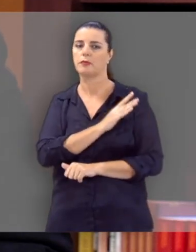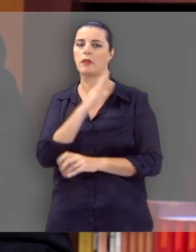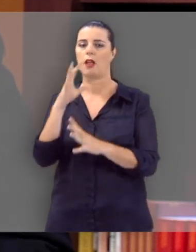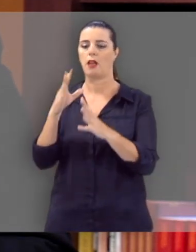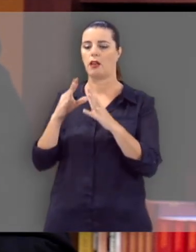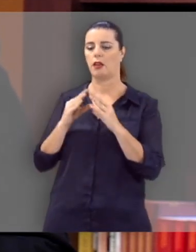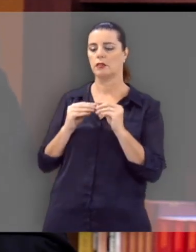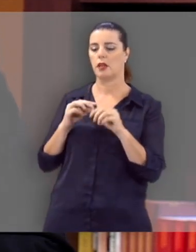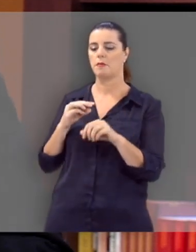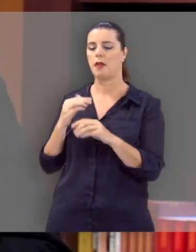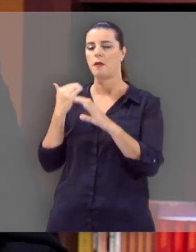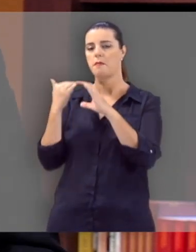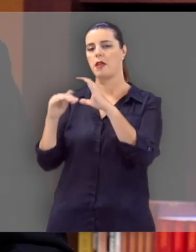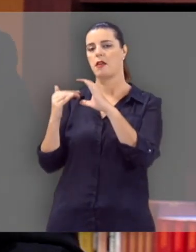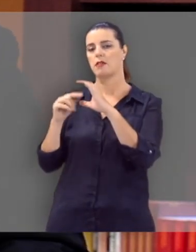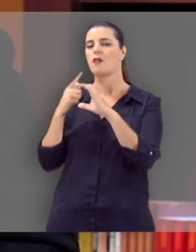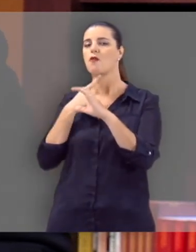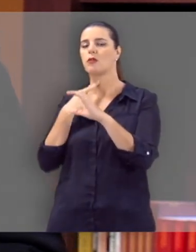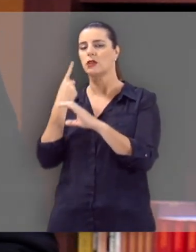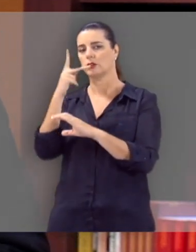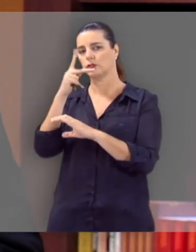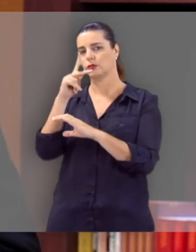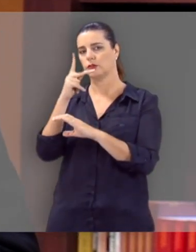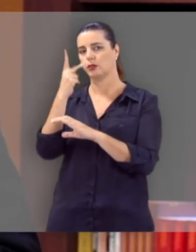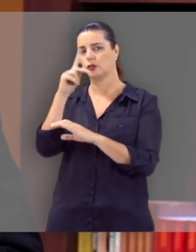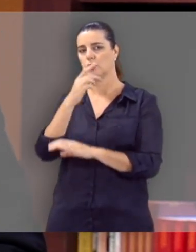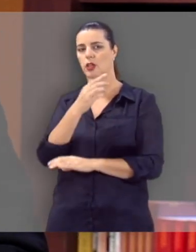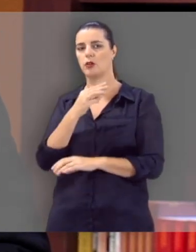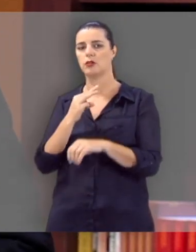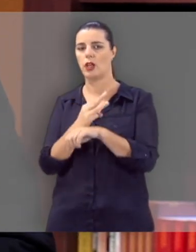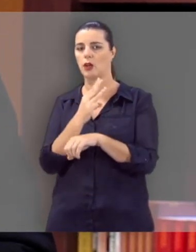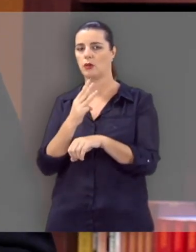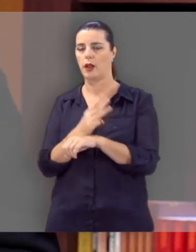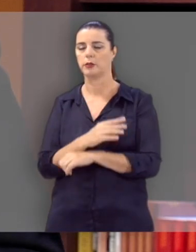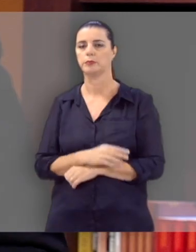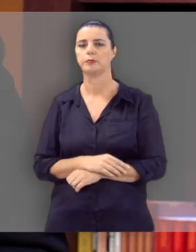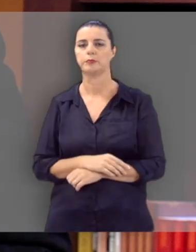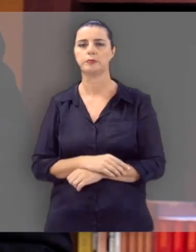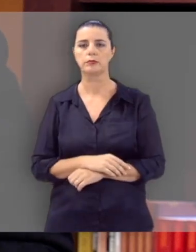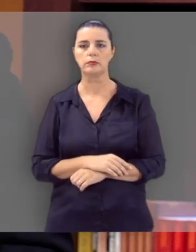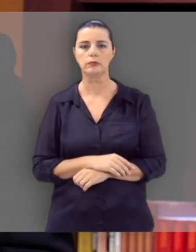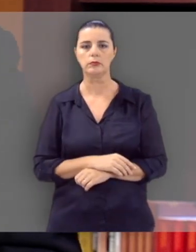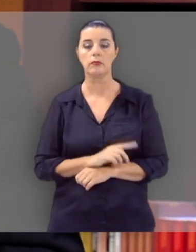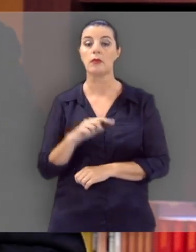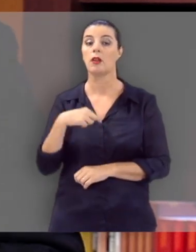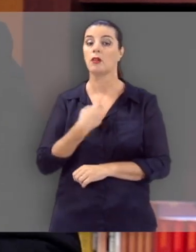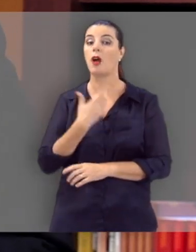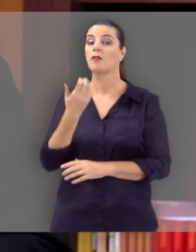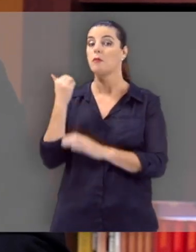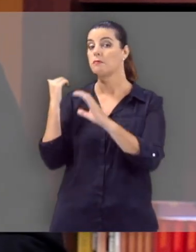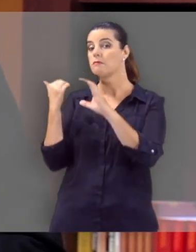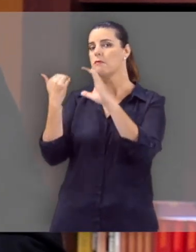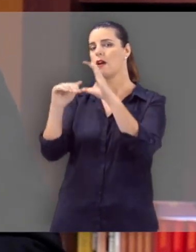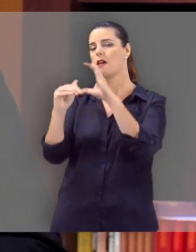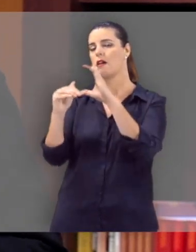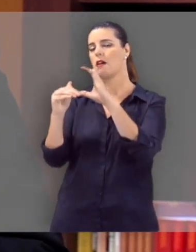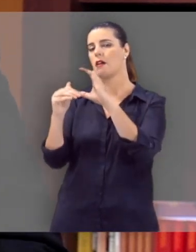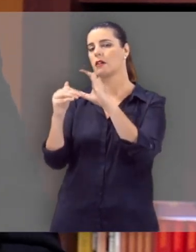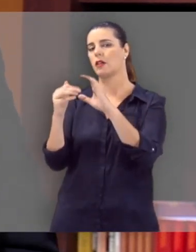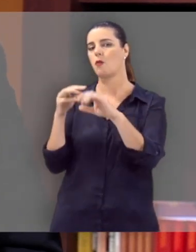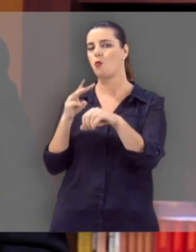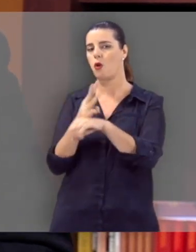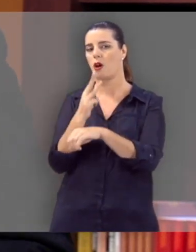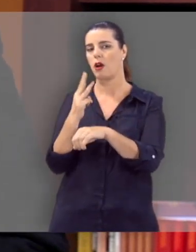coração. E você vai receber essa mensagem, se você desejar, no seu telefone celular. Nós vamos